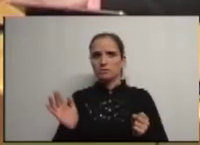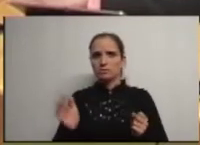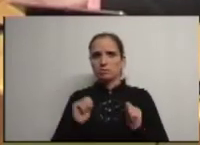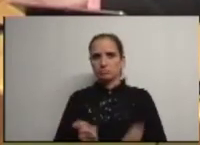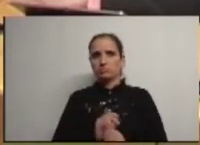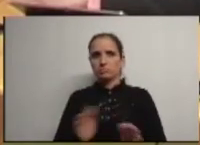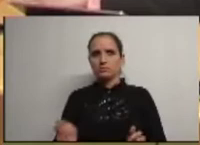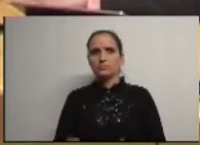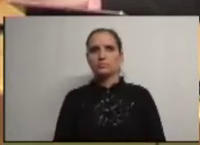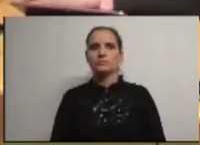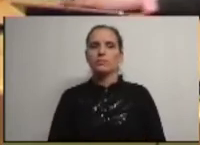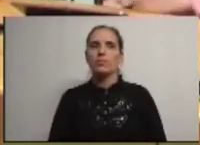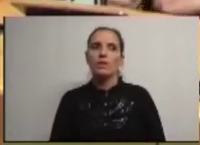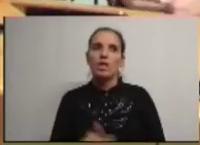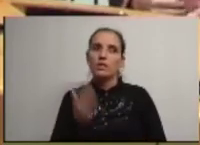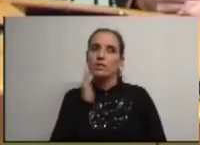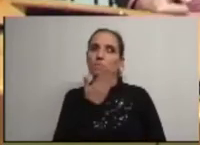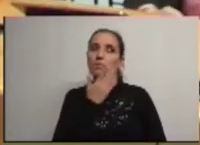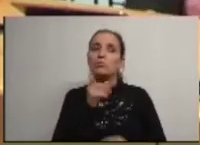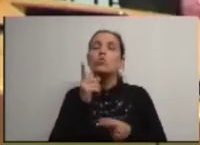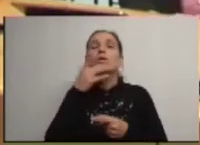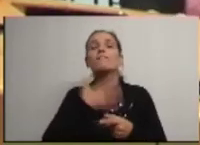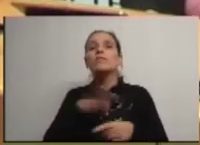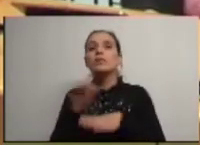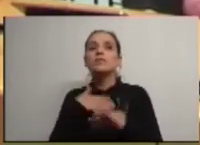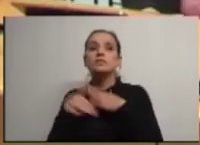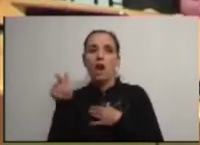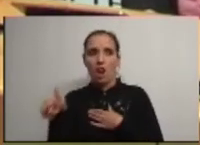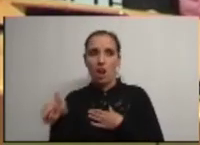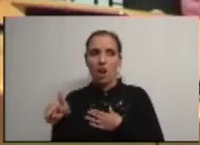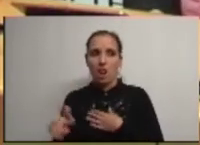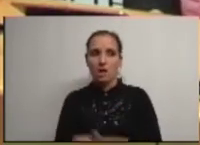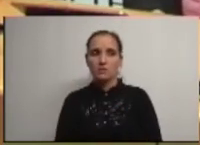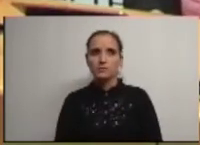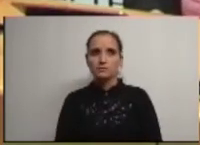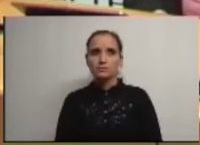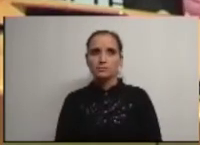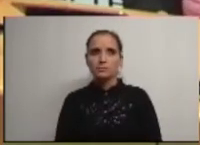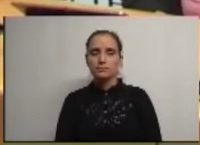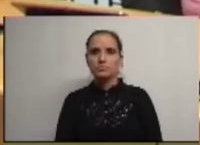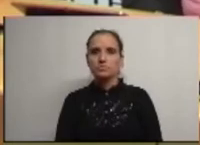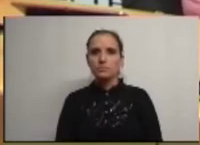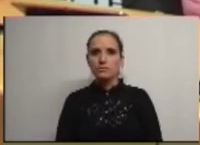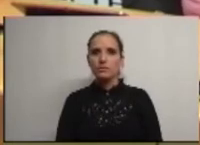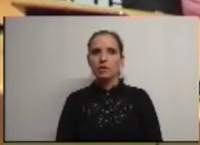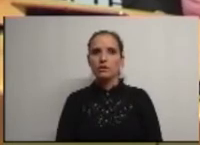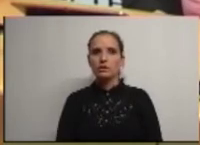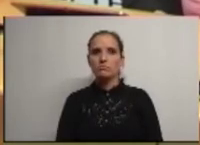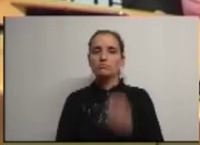agora depende da dinâmica que lá que queiramos pôr sobre a incubadora